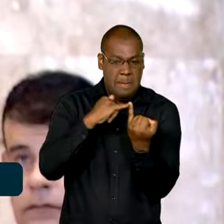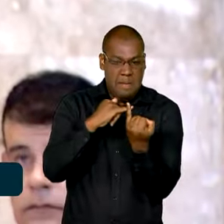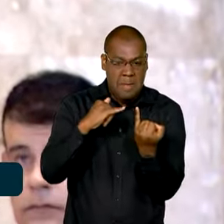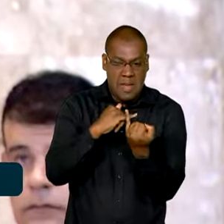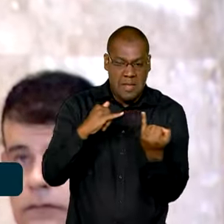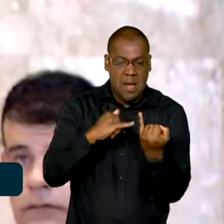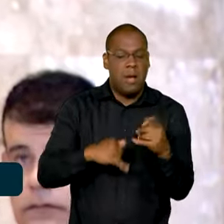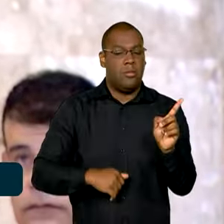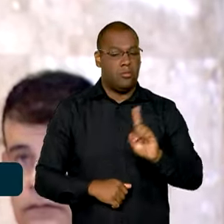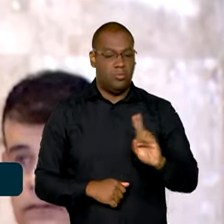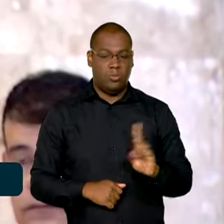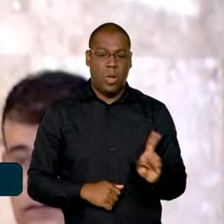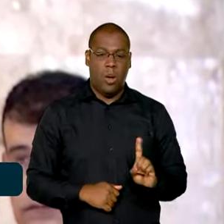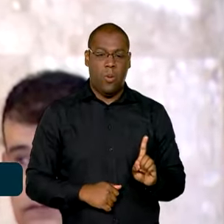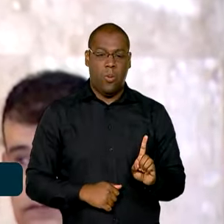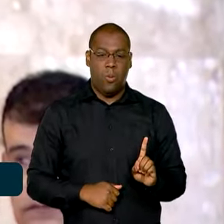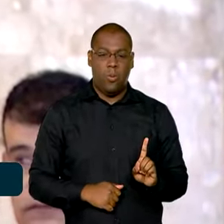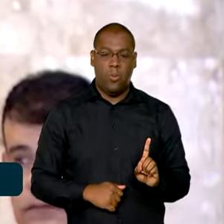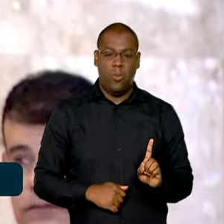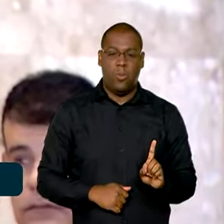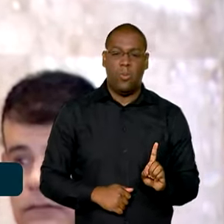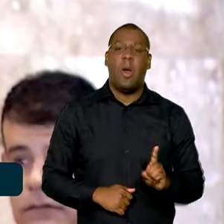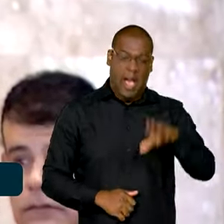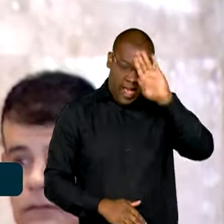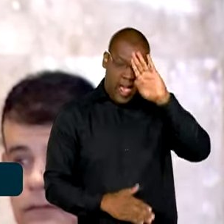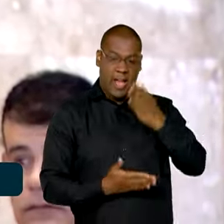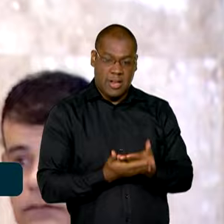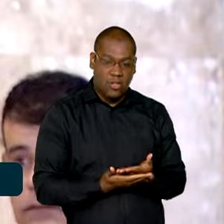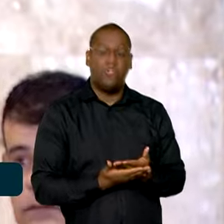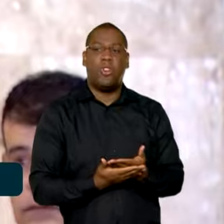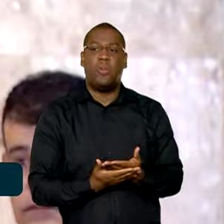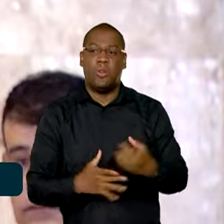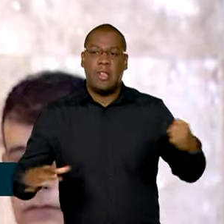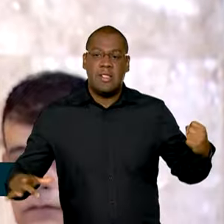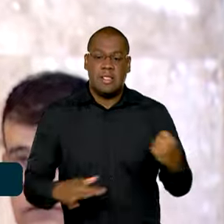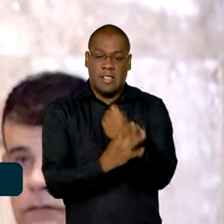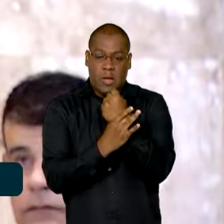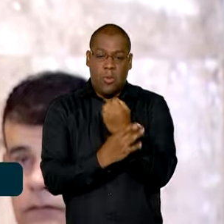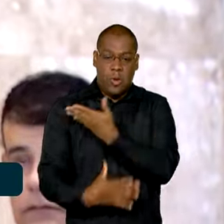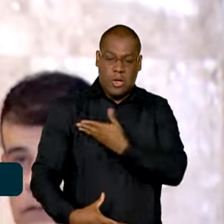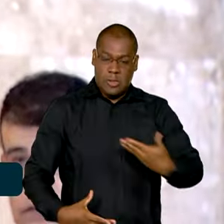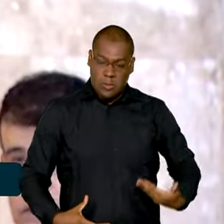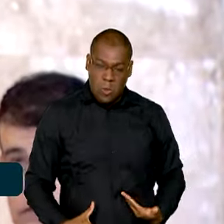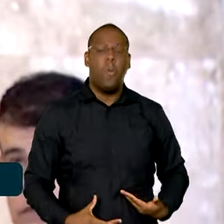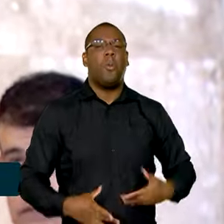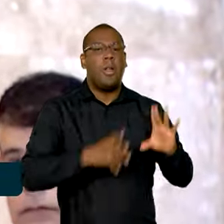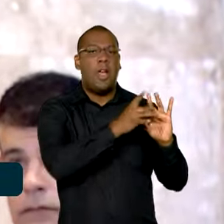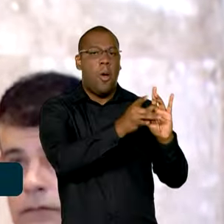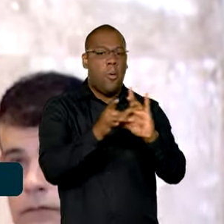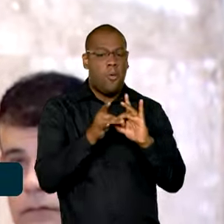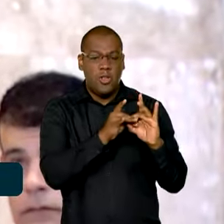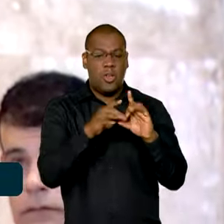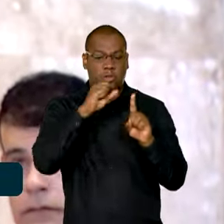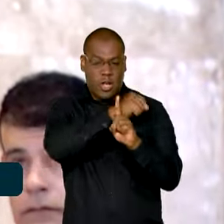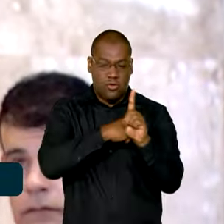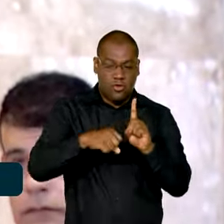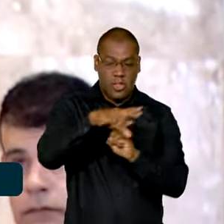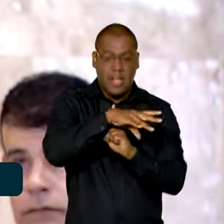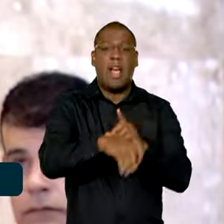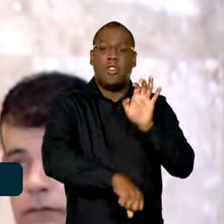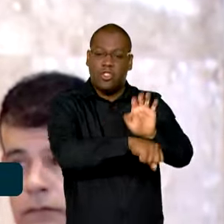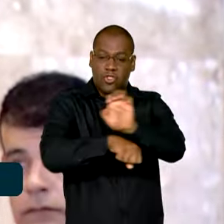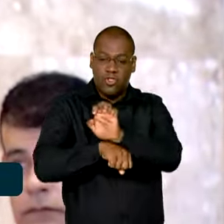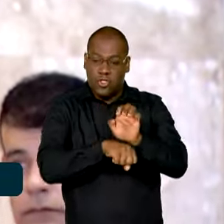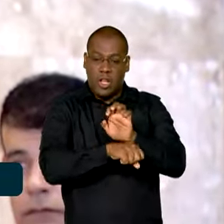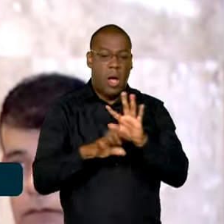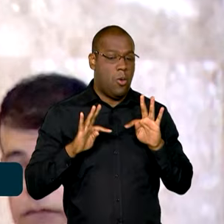em determinação de cima para baixo, nós acreditamos em construção, em união da sociedade, em construção com os estados, com os